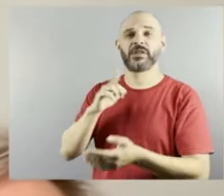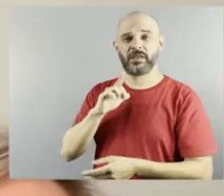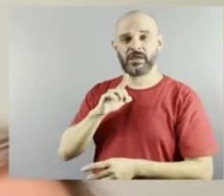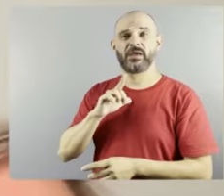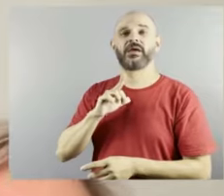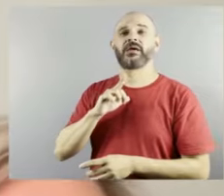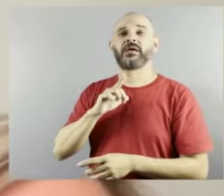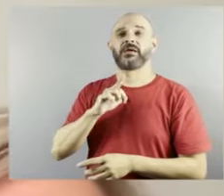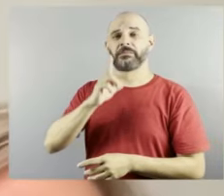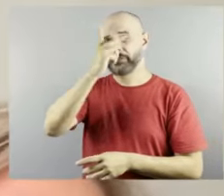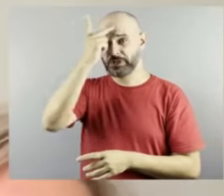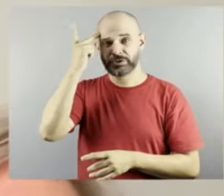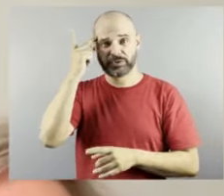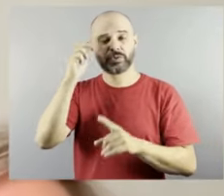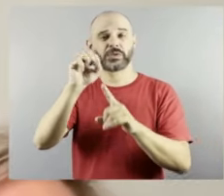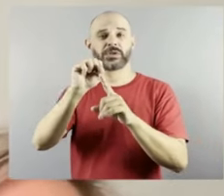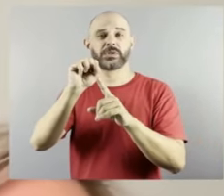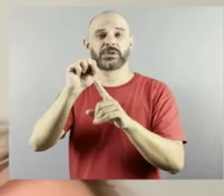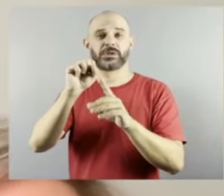elas precisam